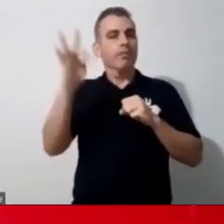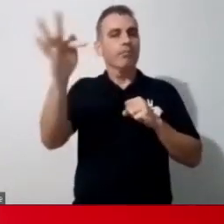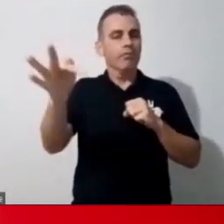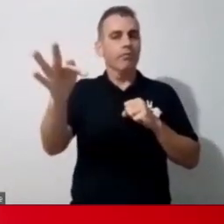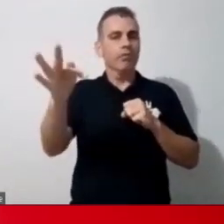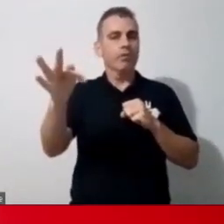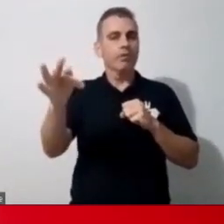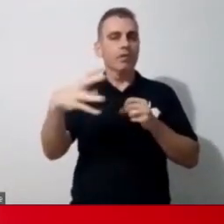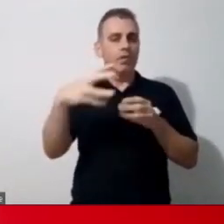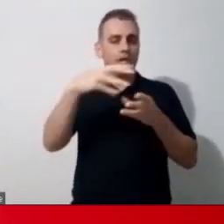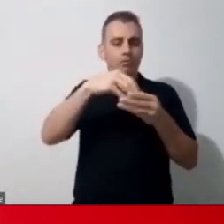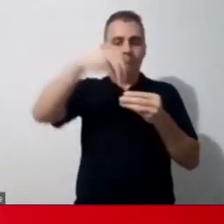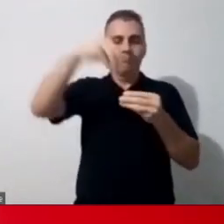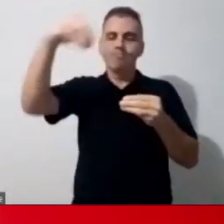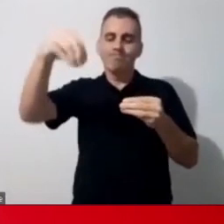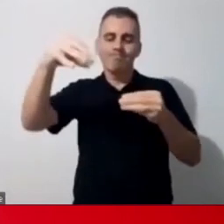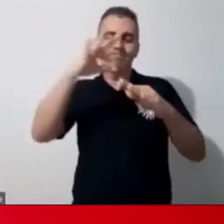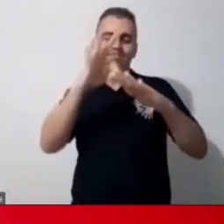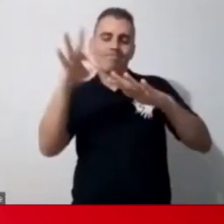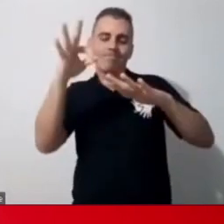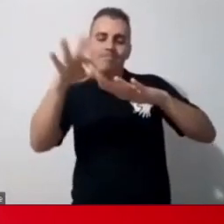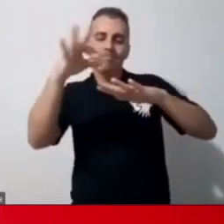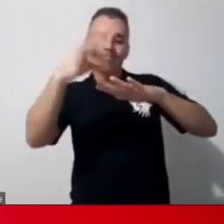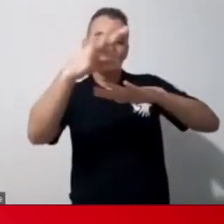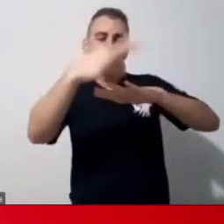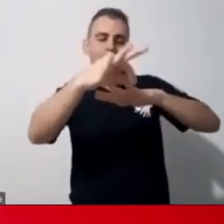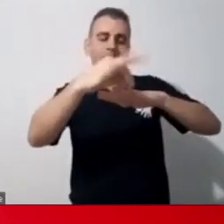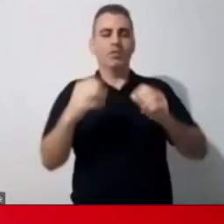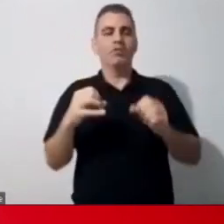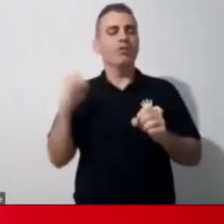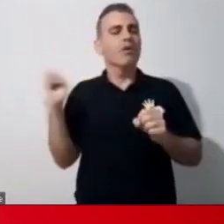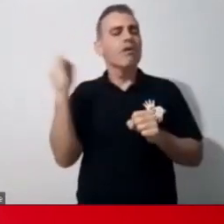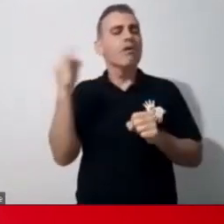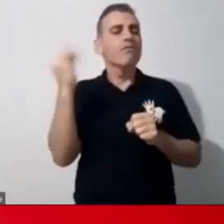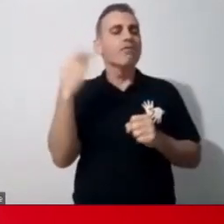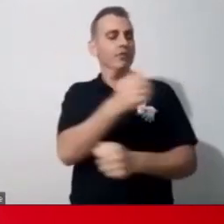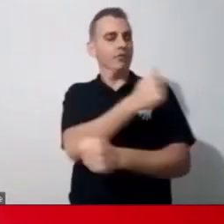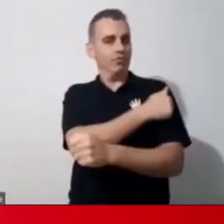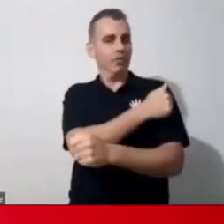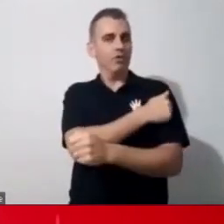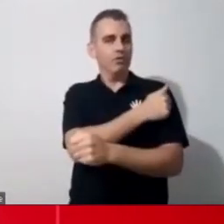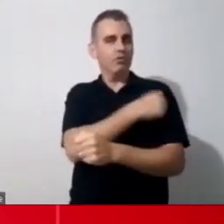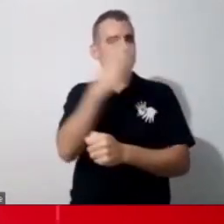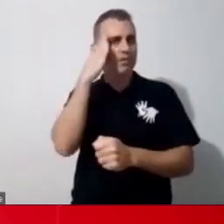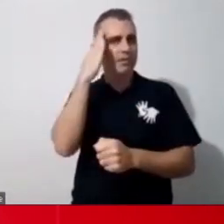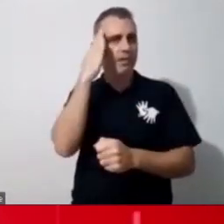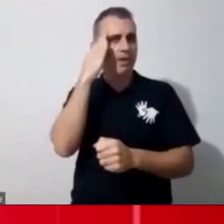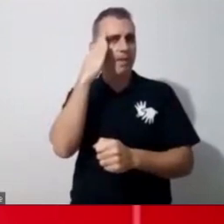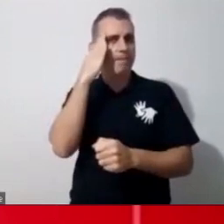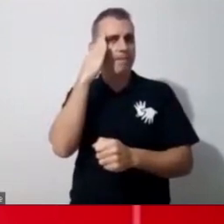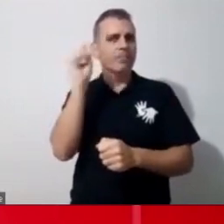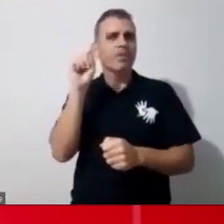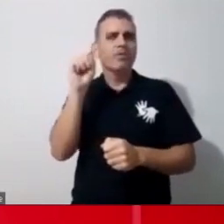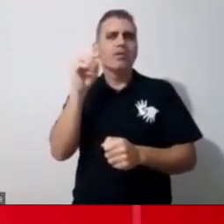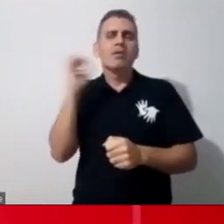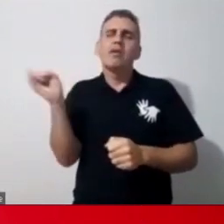essenciais daquele momento, né, o que que é, o que que é importante pra ele, pra saber, o que que, o que que é importante que eu